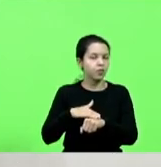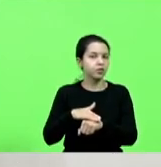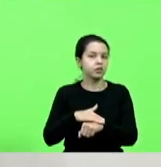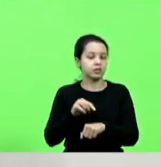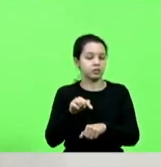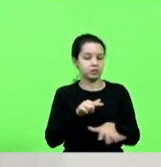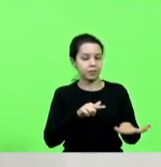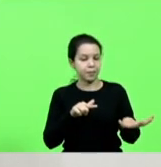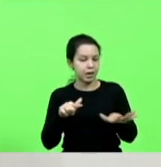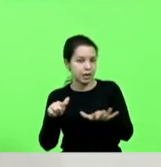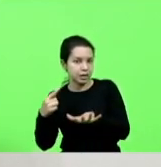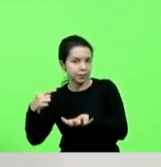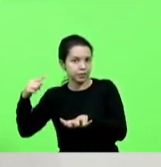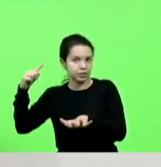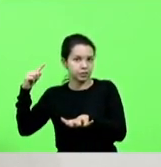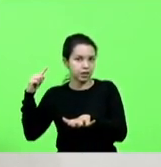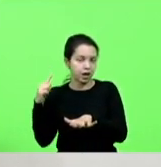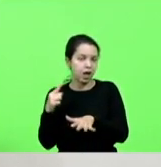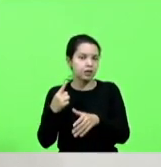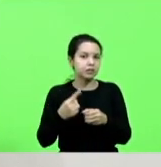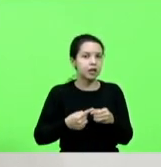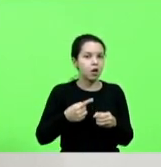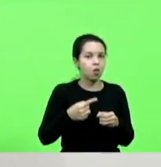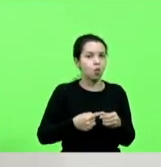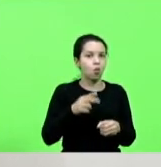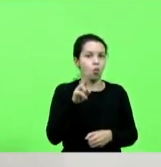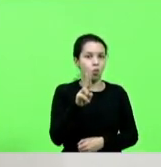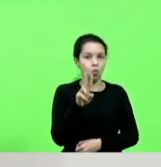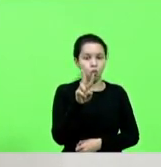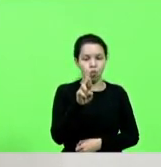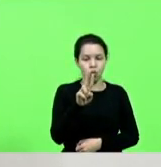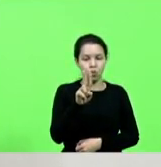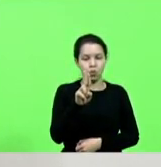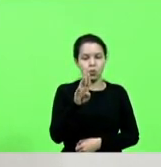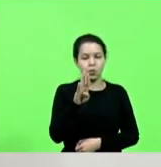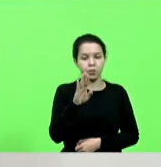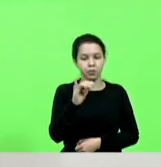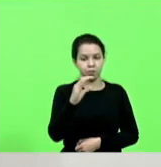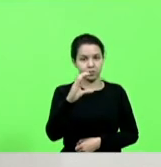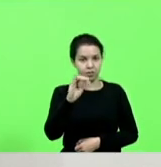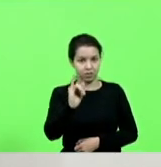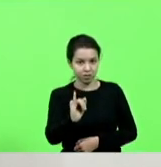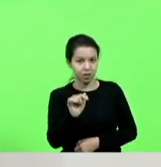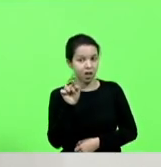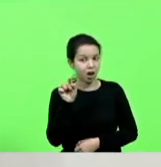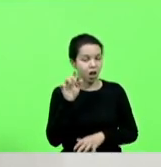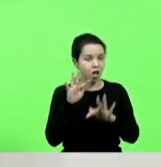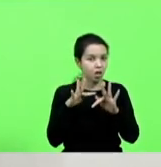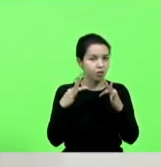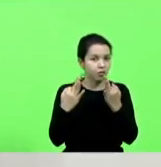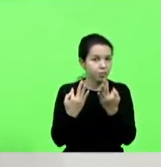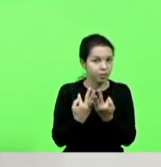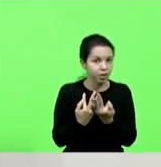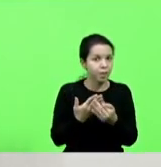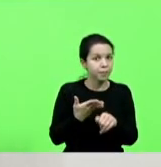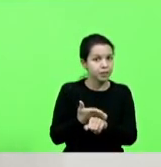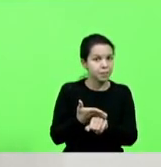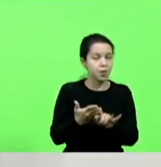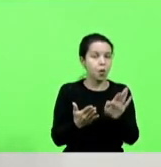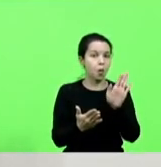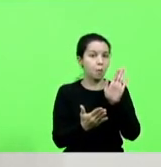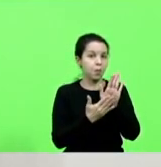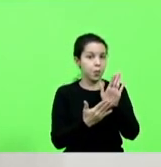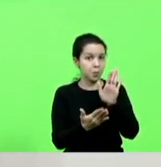semana passada em Urubici com uma família que participa lá de uma proposta que nasceu